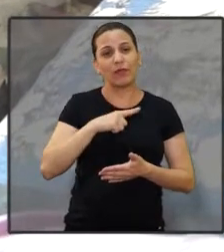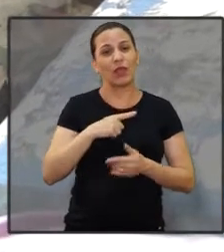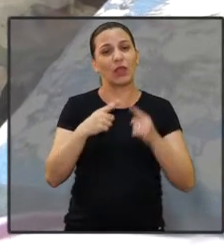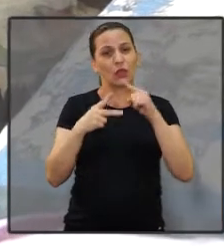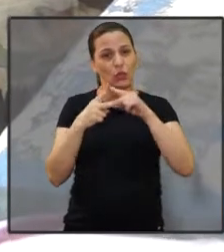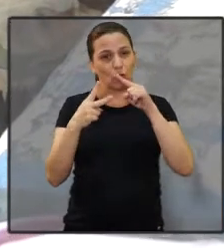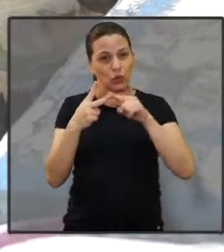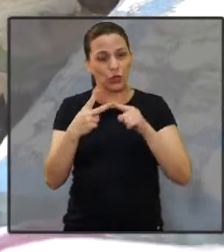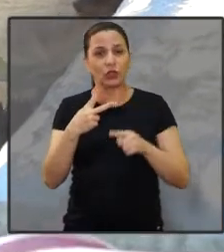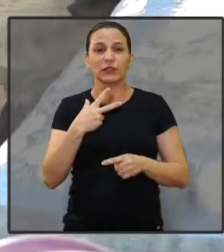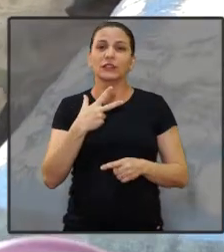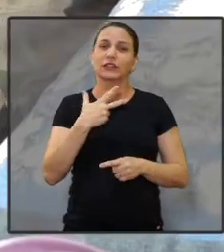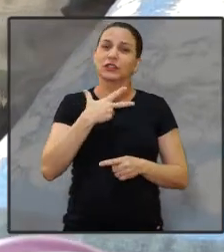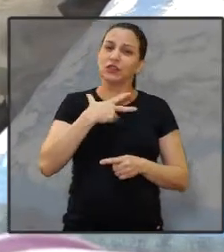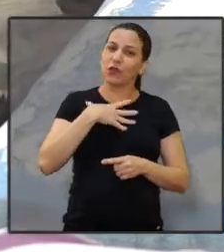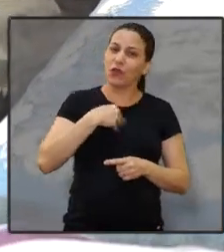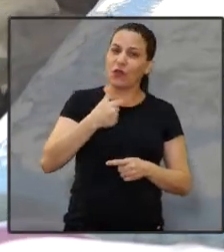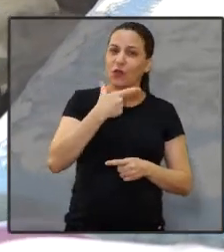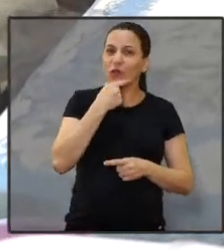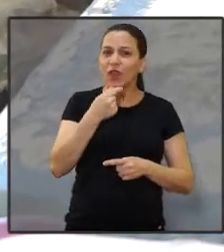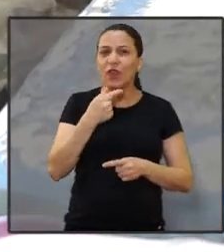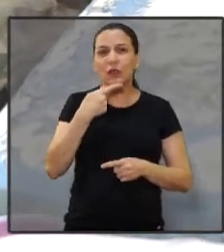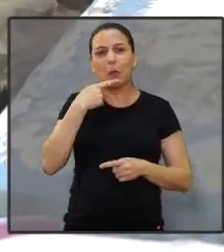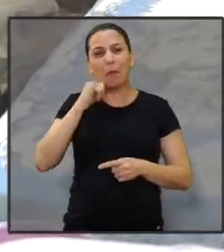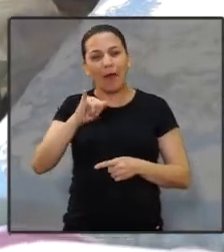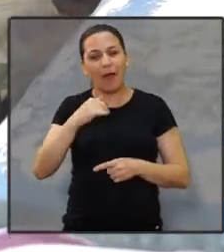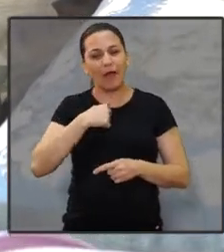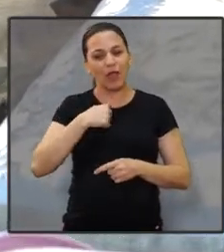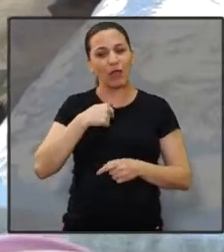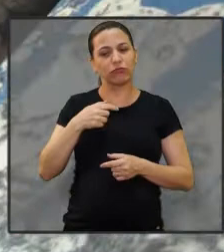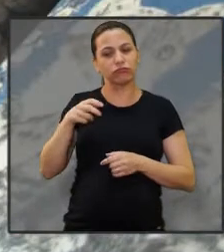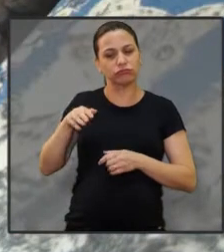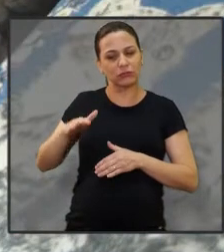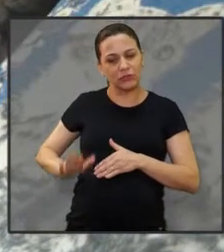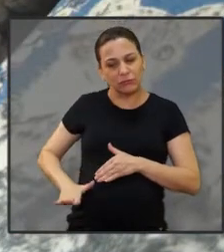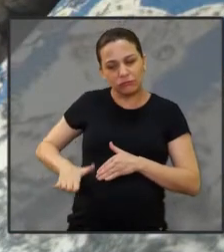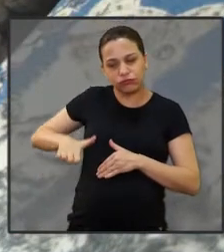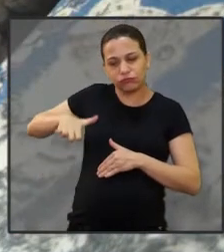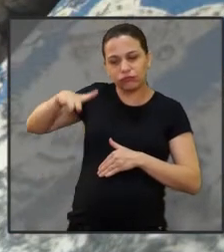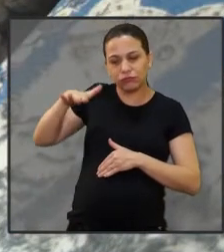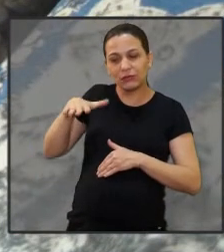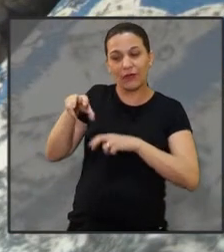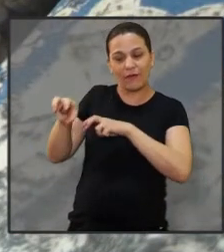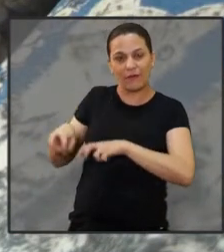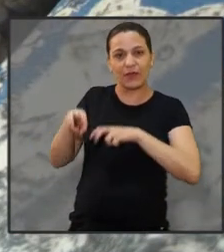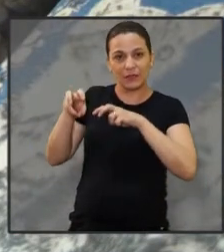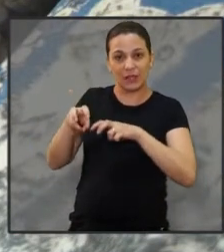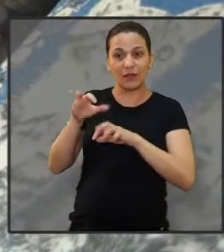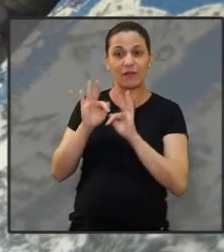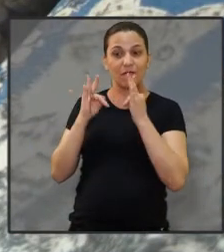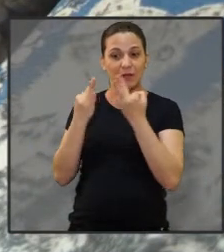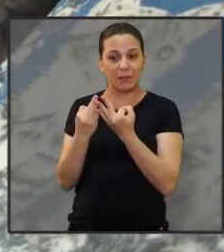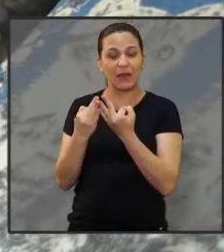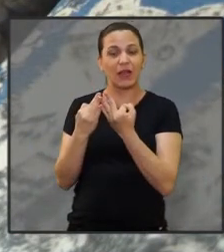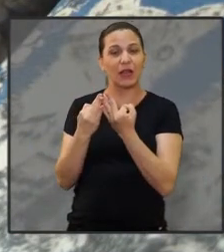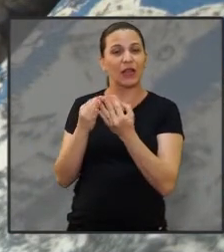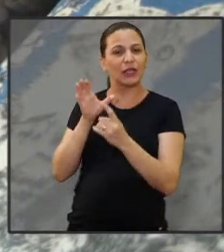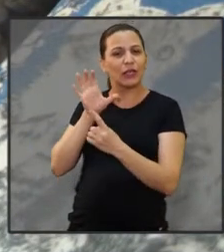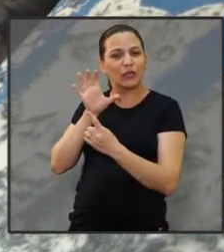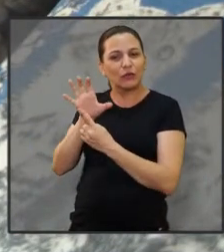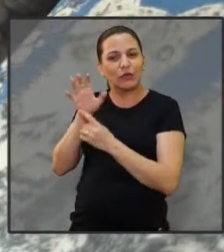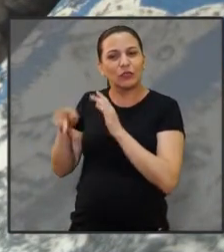filhos. Eu teve o meu pai. Porque eu fui criada na fazenda. Sabe, o meu pai é uma família italiana.